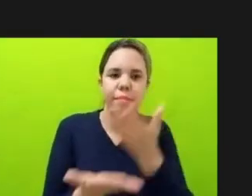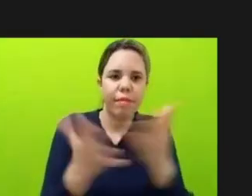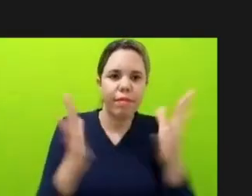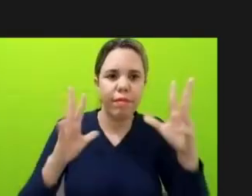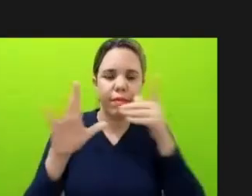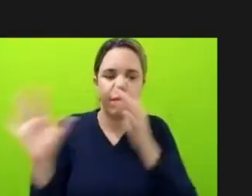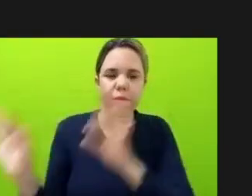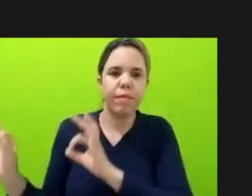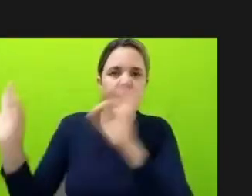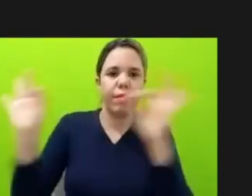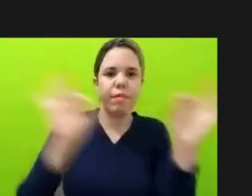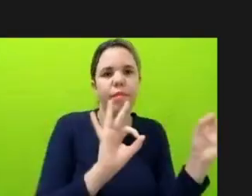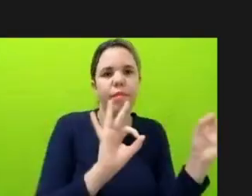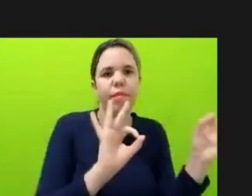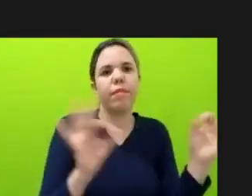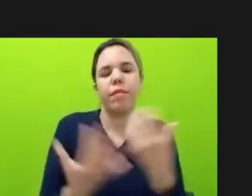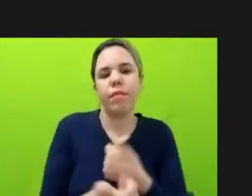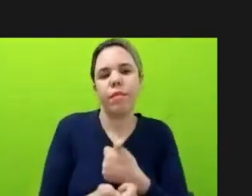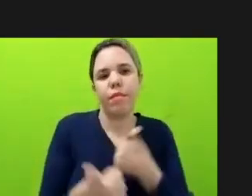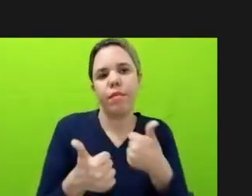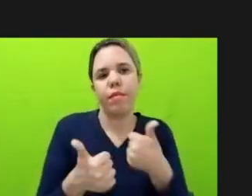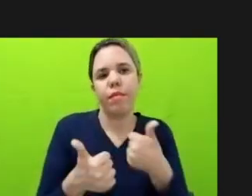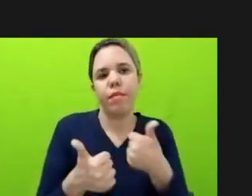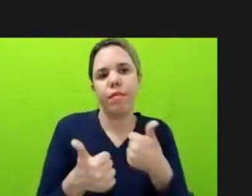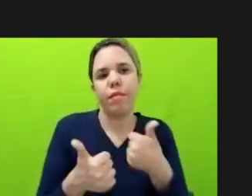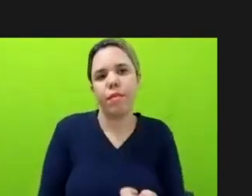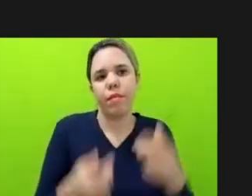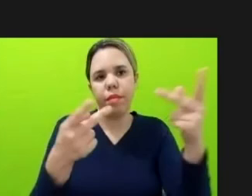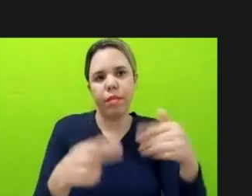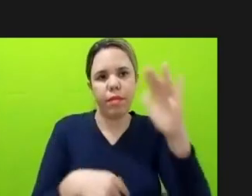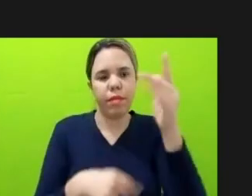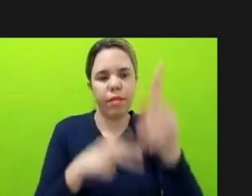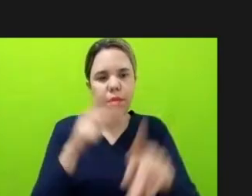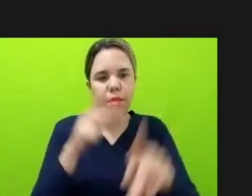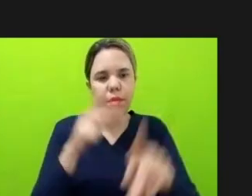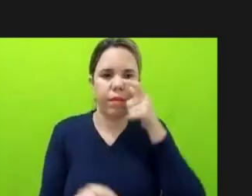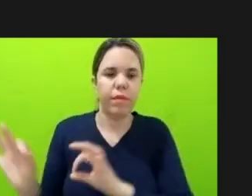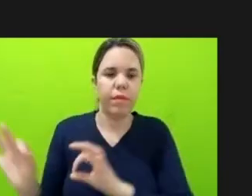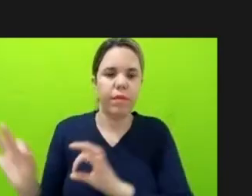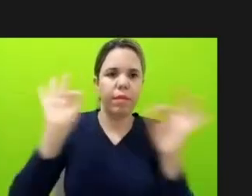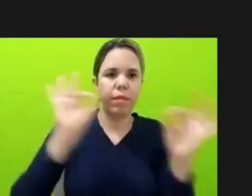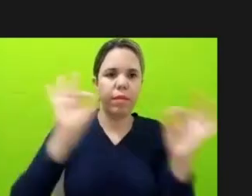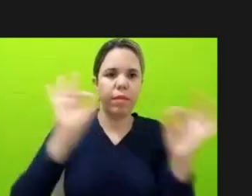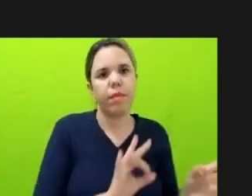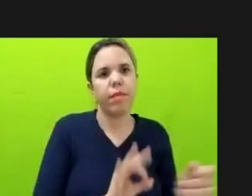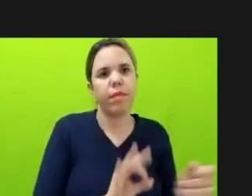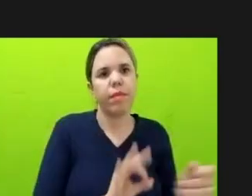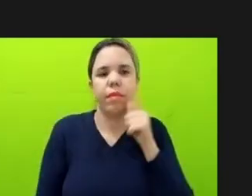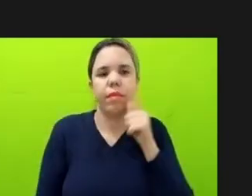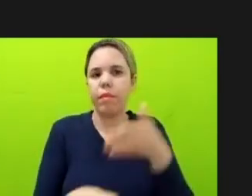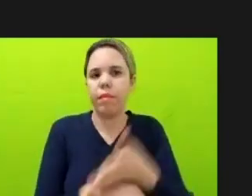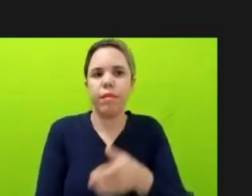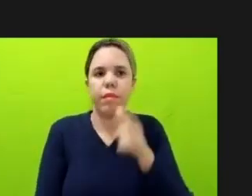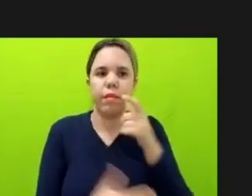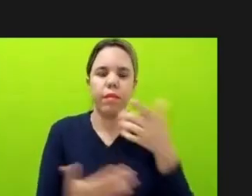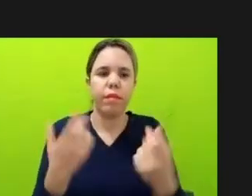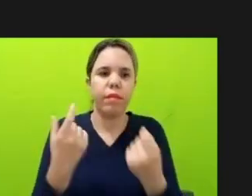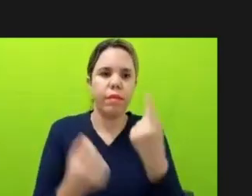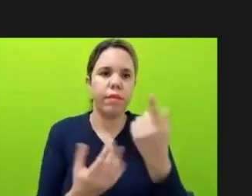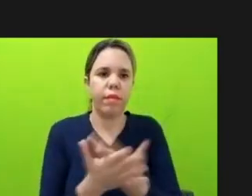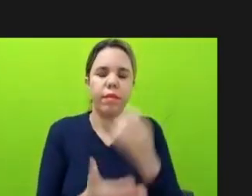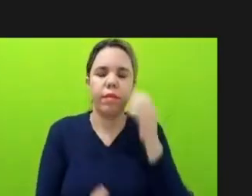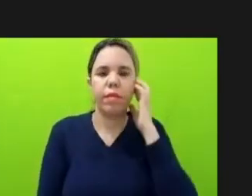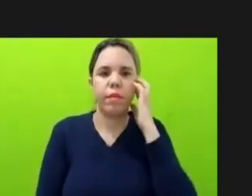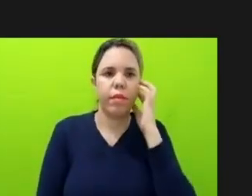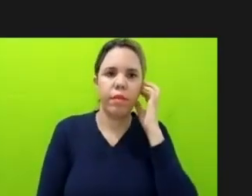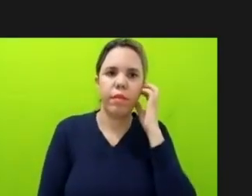né? Enfim, convido mais uma vez as pessoas que não conseguiram assistir a alguma das aulas que rolaram, aliás, das aulas não, desculpa,